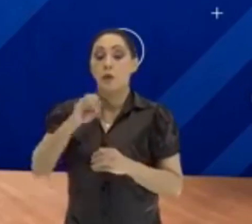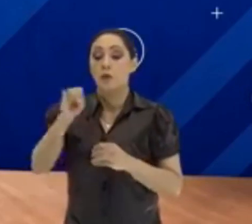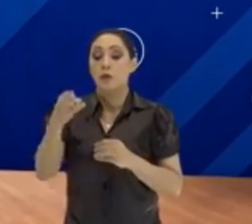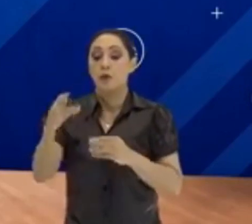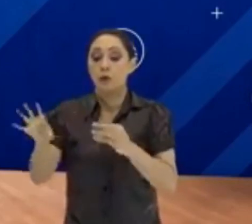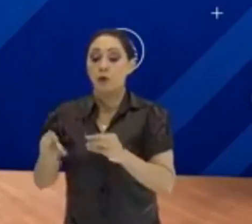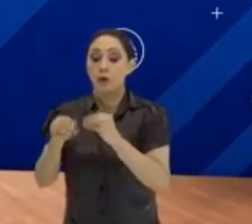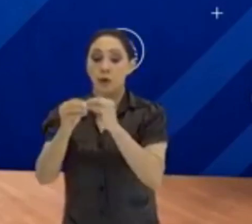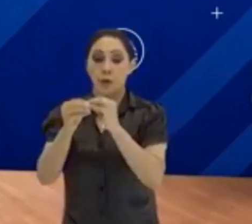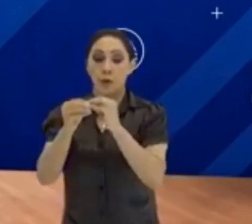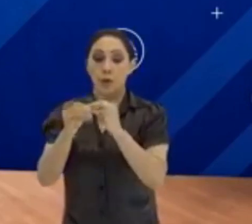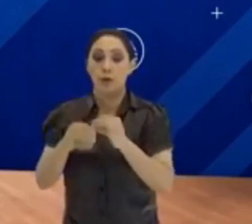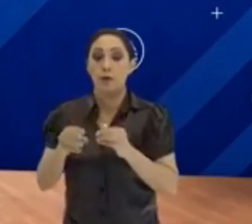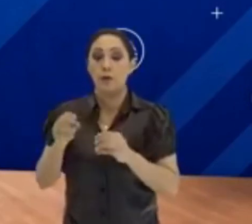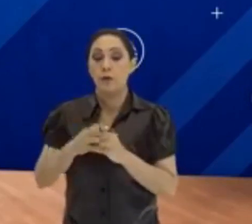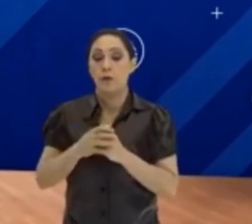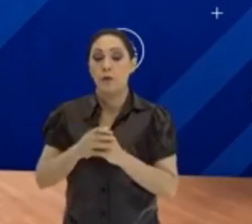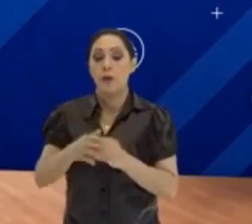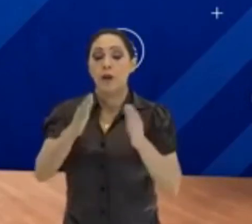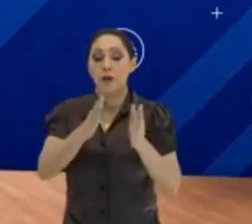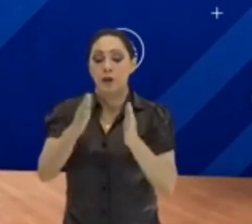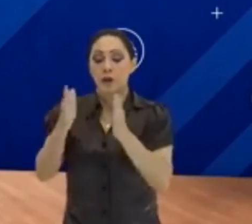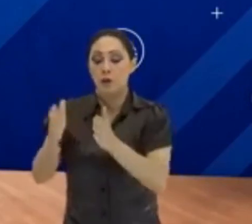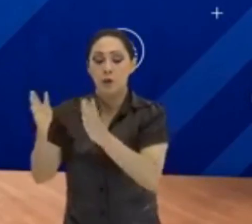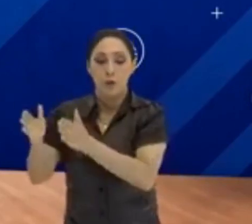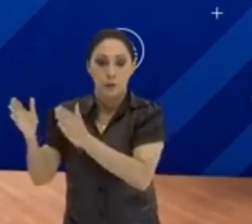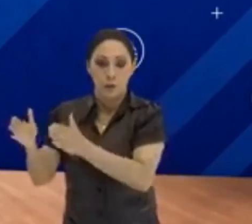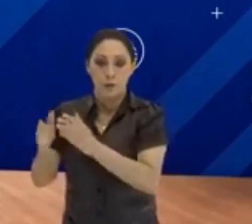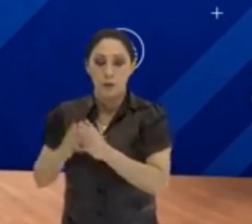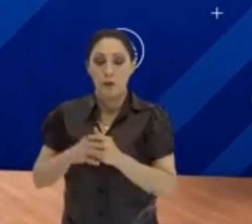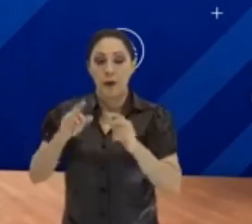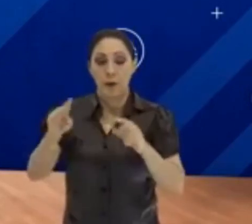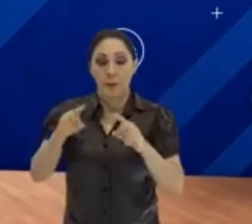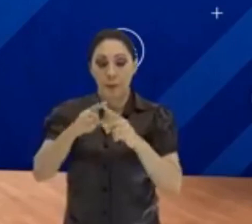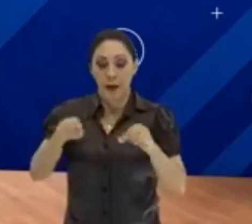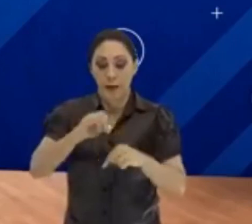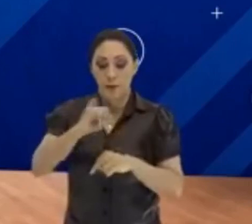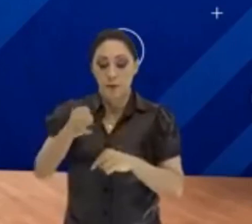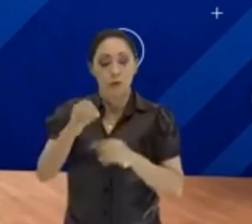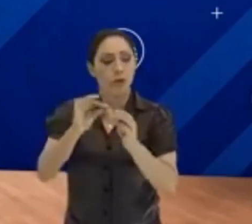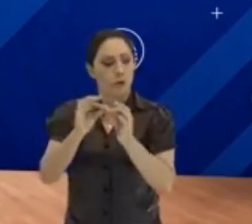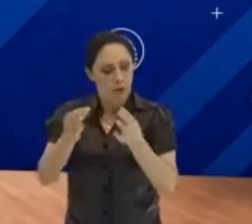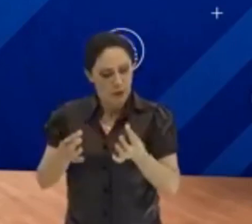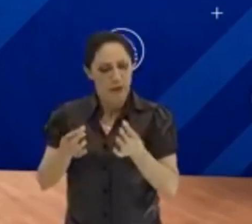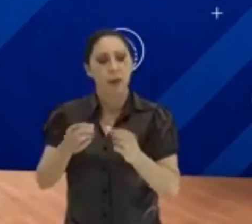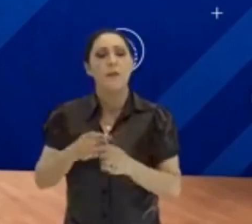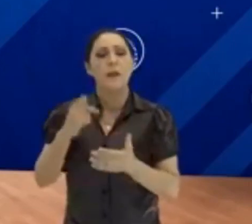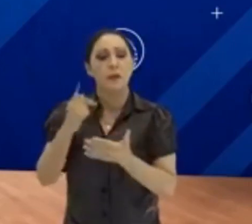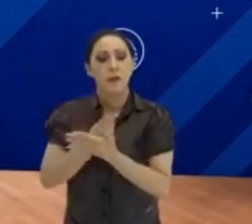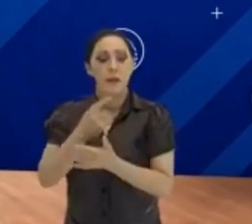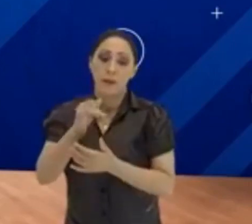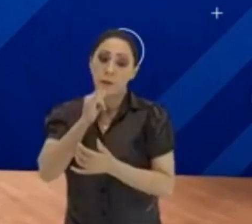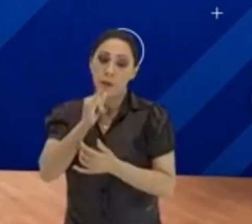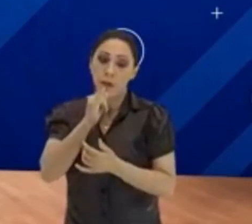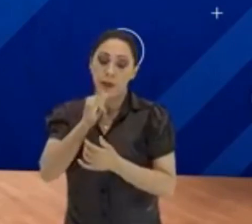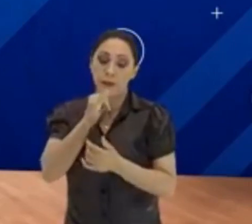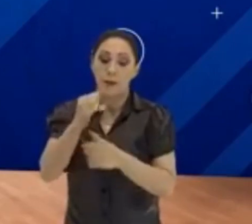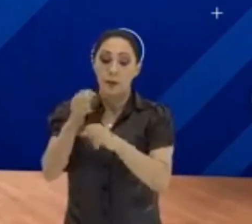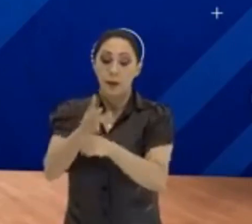mercado aí, é os juros compostos, chamados juros sobre juros. Mas os juros simples ainda existem. Existe. Quando você faz um empréstimo, a pessoa